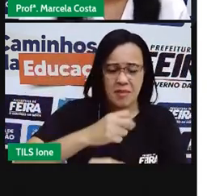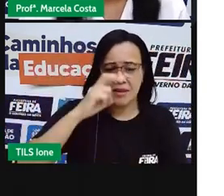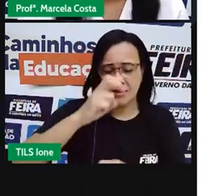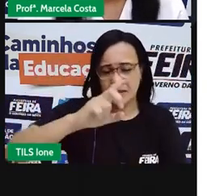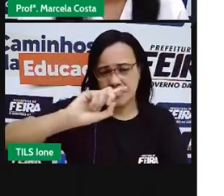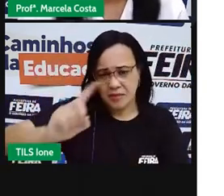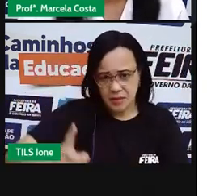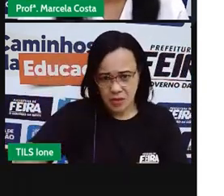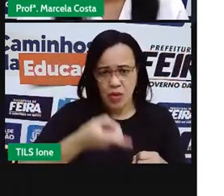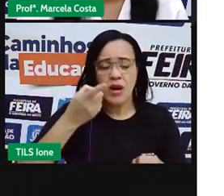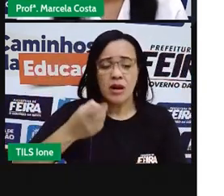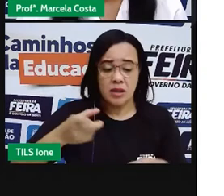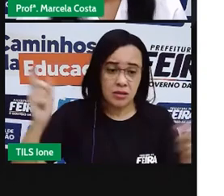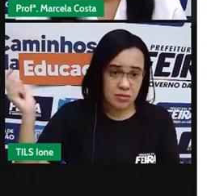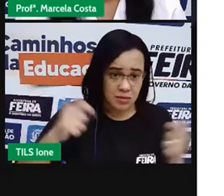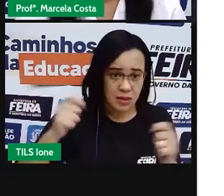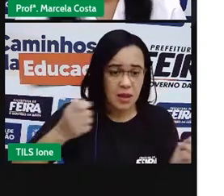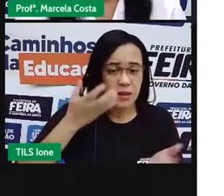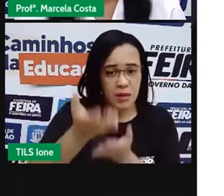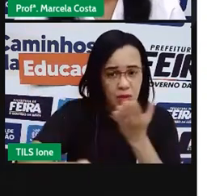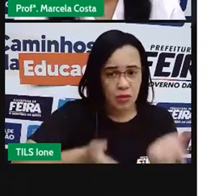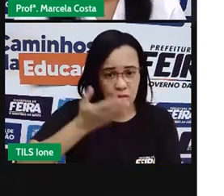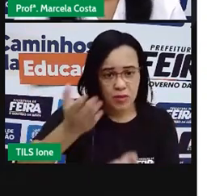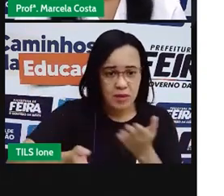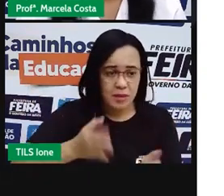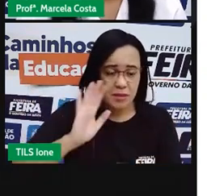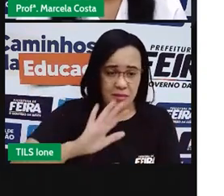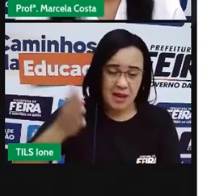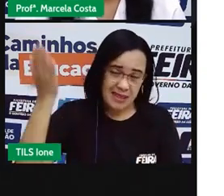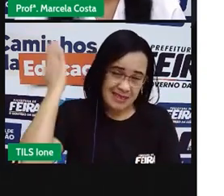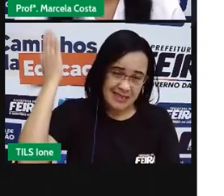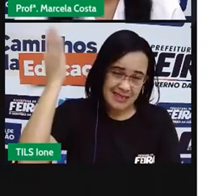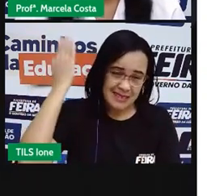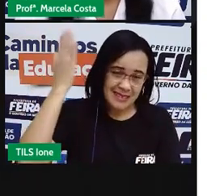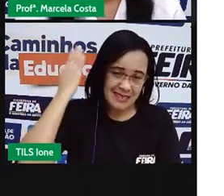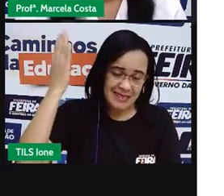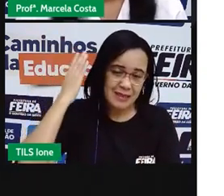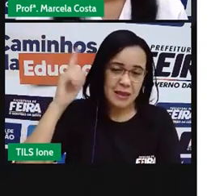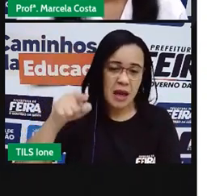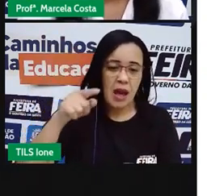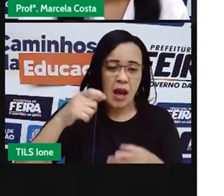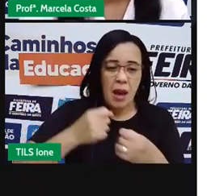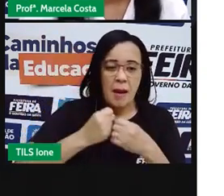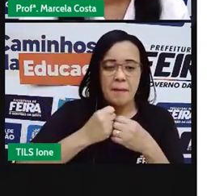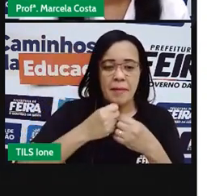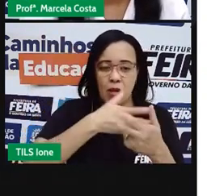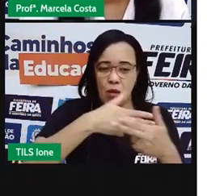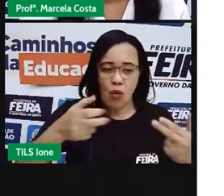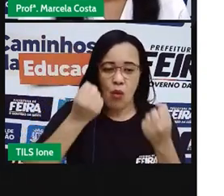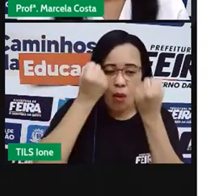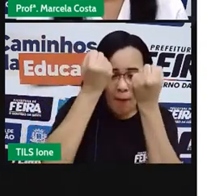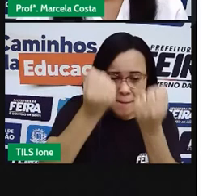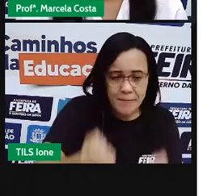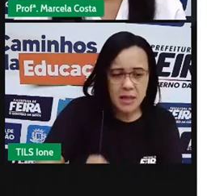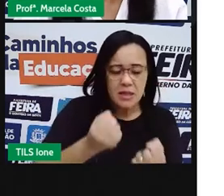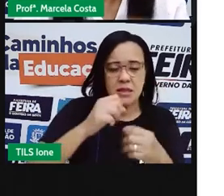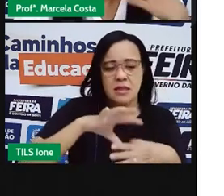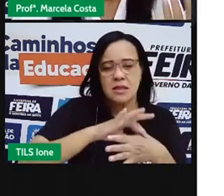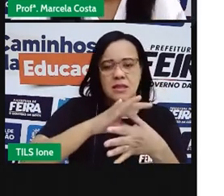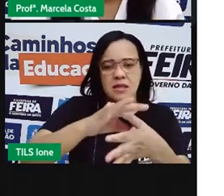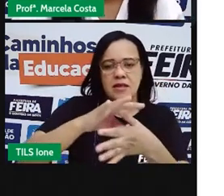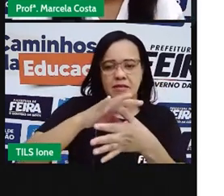ela era usada como animal de carga e fute de leite. Após sua morte ela